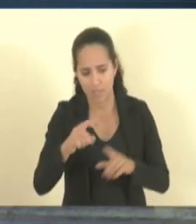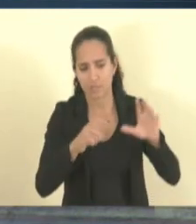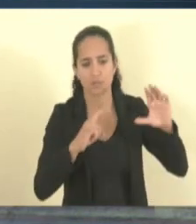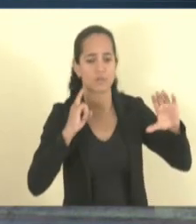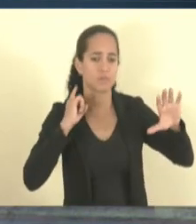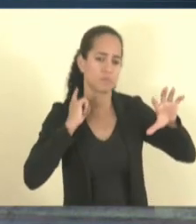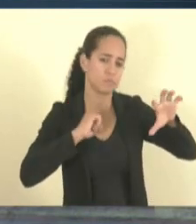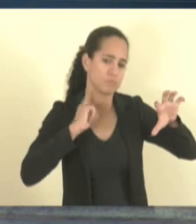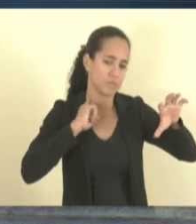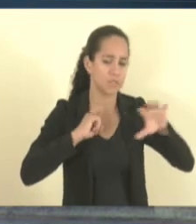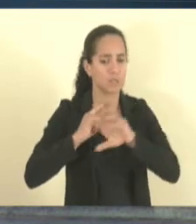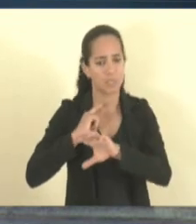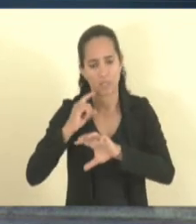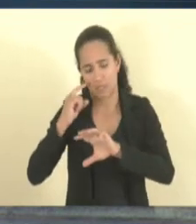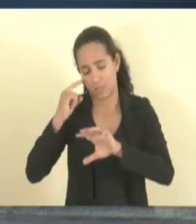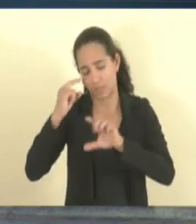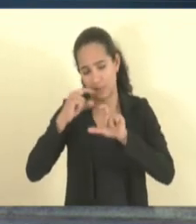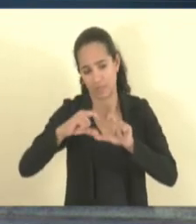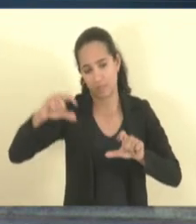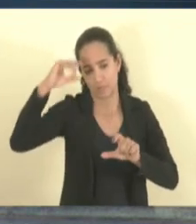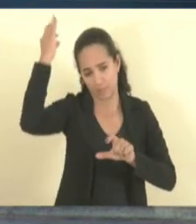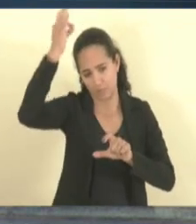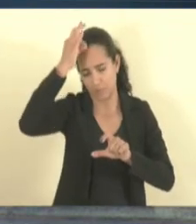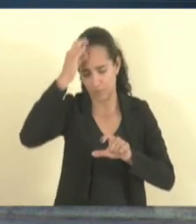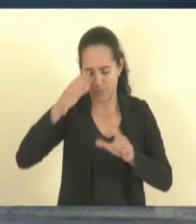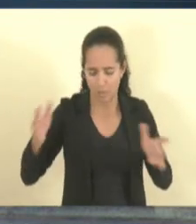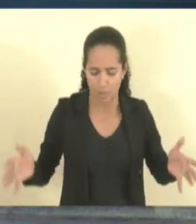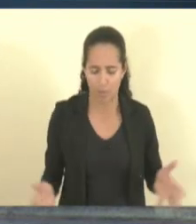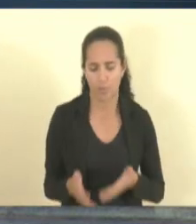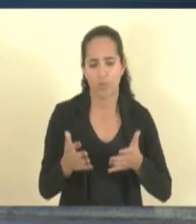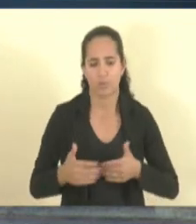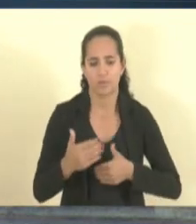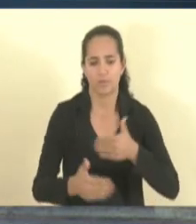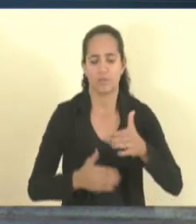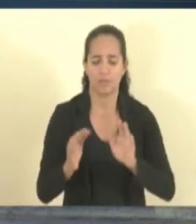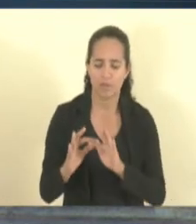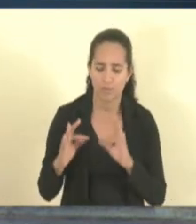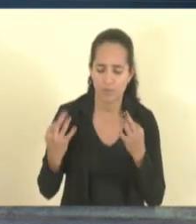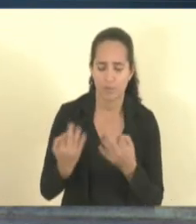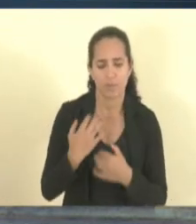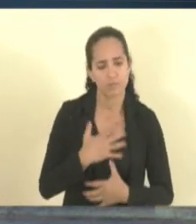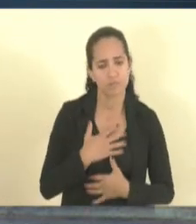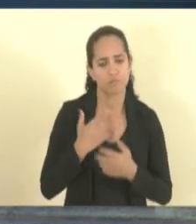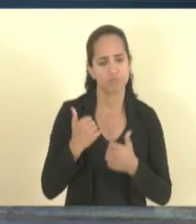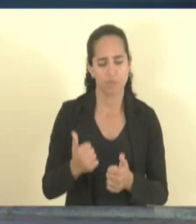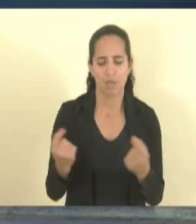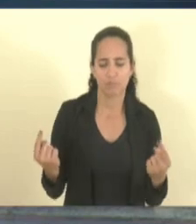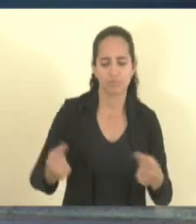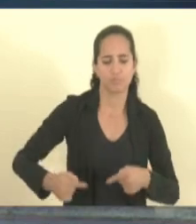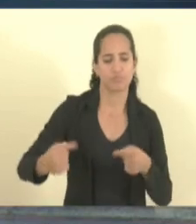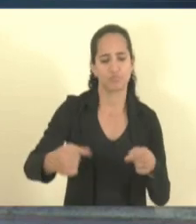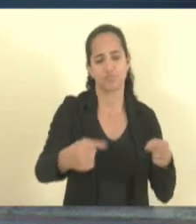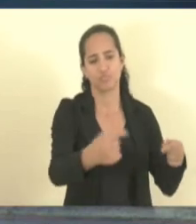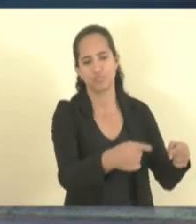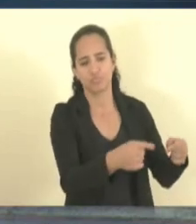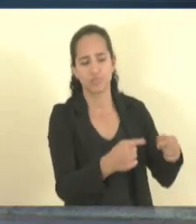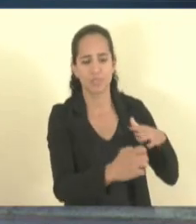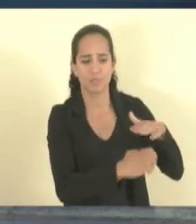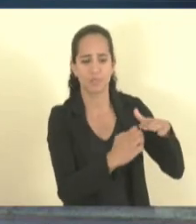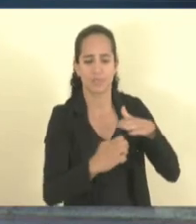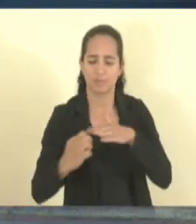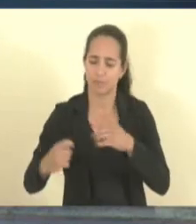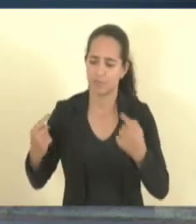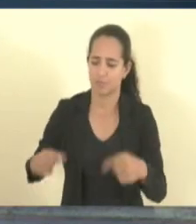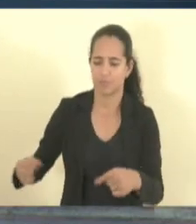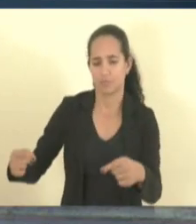pela sua capacidade de promover o bem-estar das famílias e competitividade das empresas da